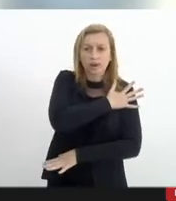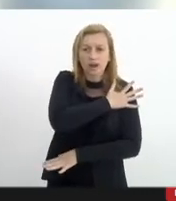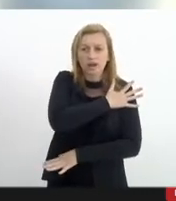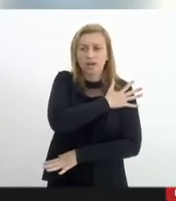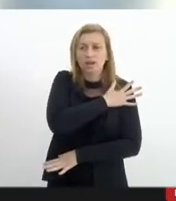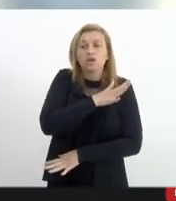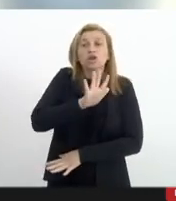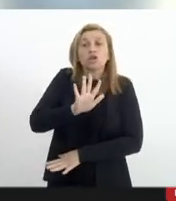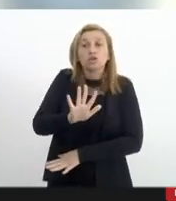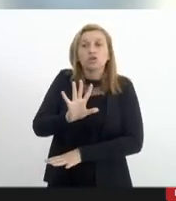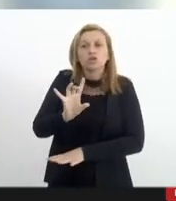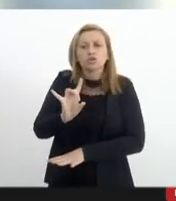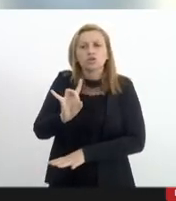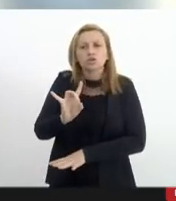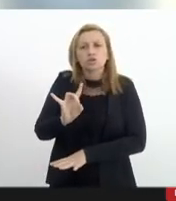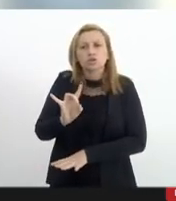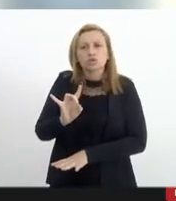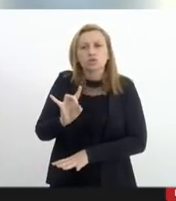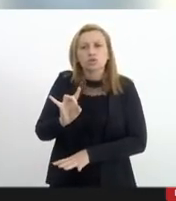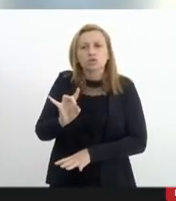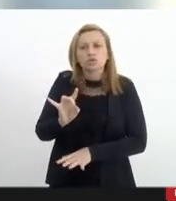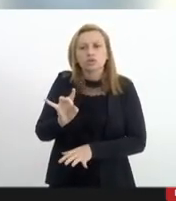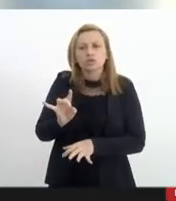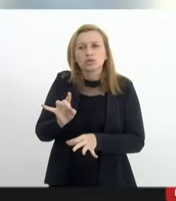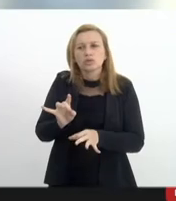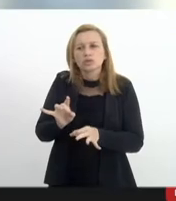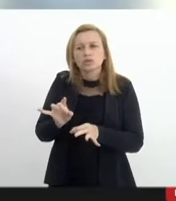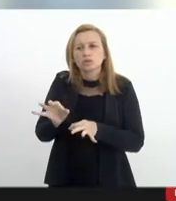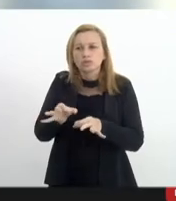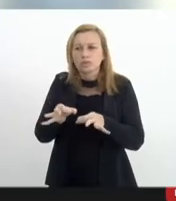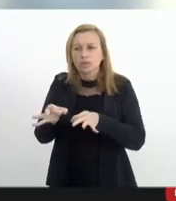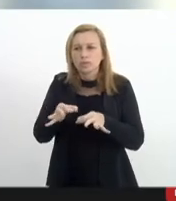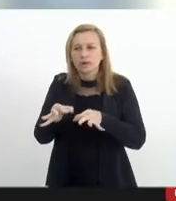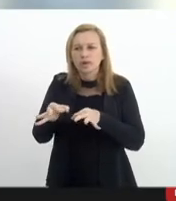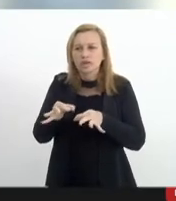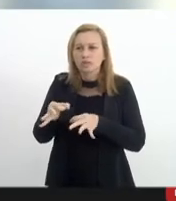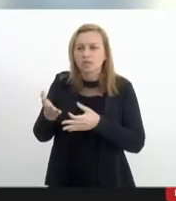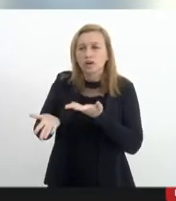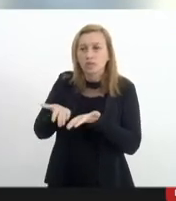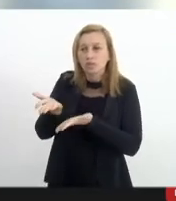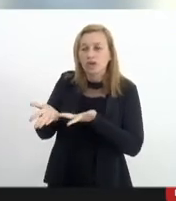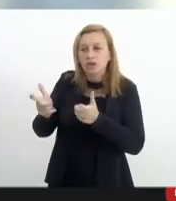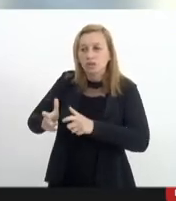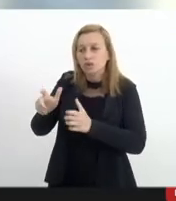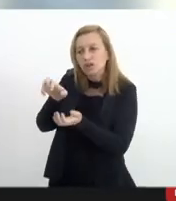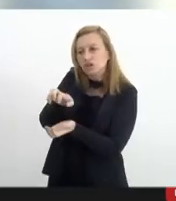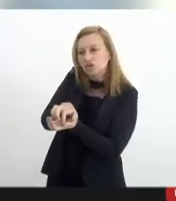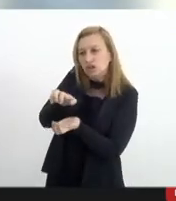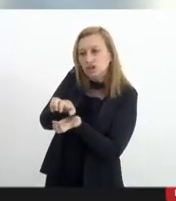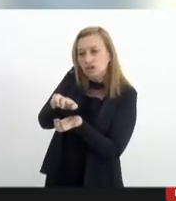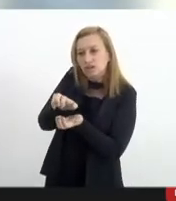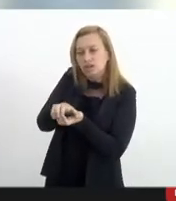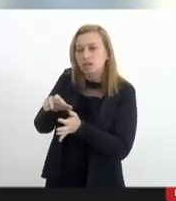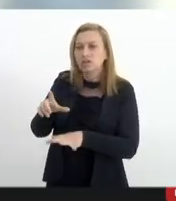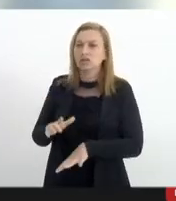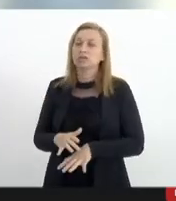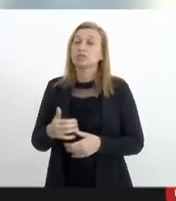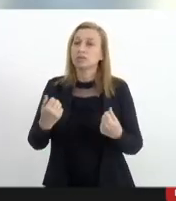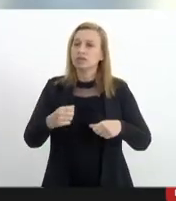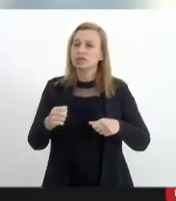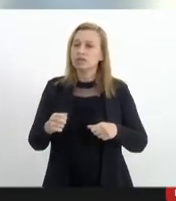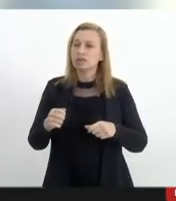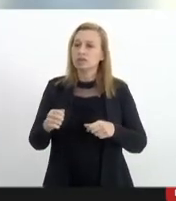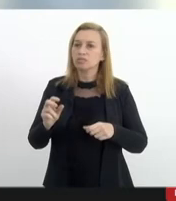no policiamento periférico a comunidade do Jacarezinho em que tivemos ali que priorizar